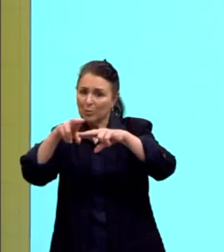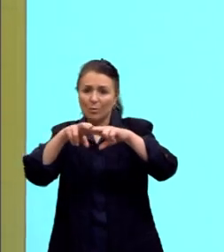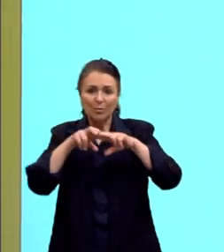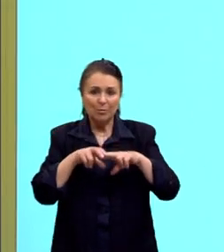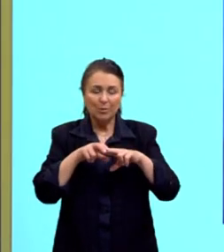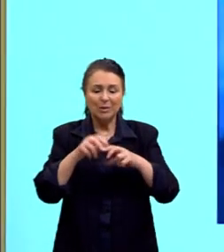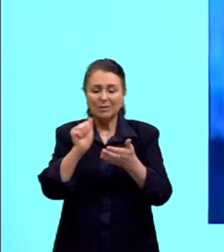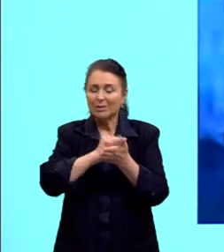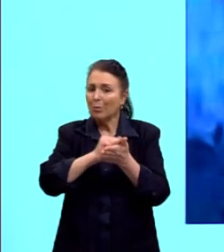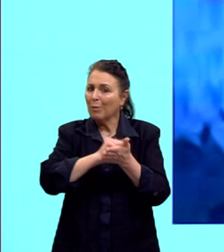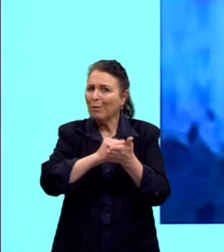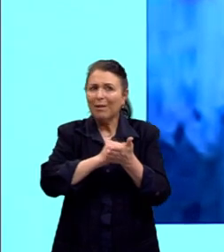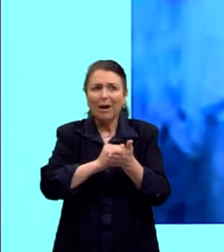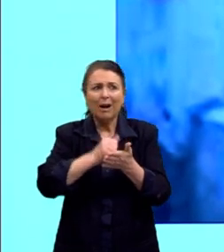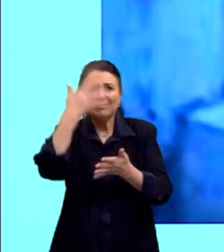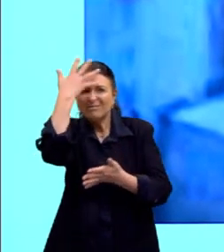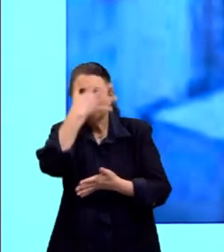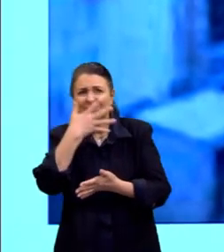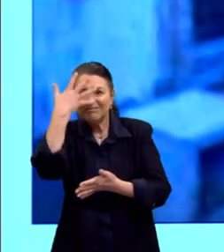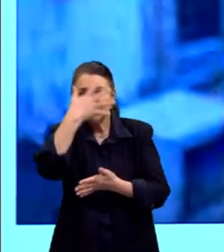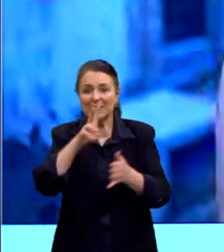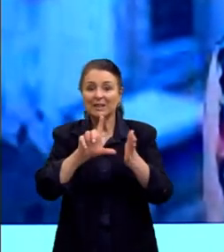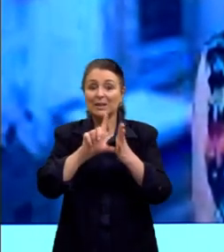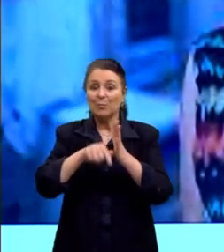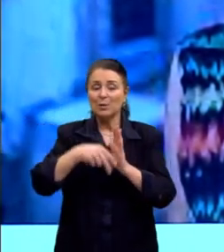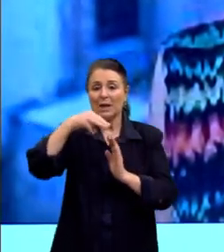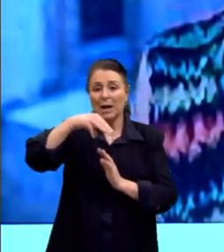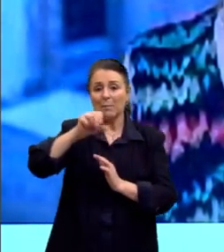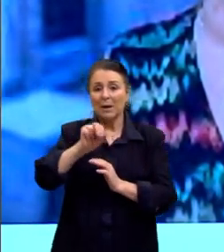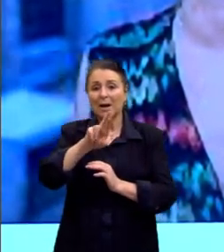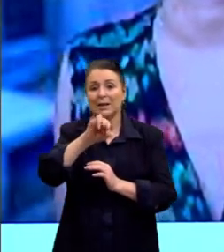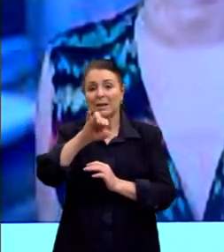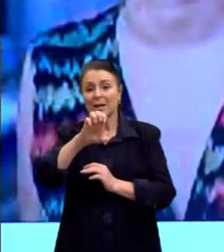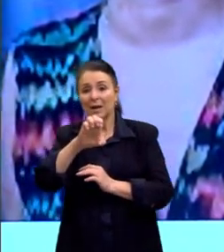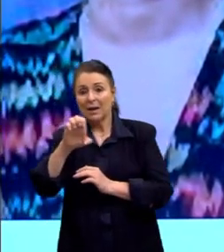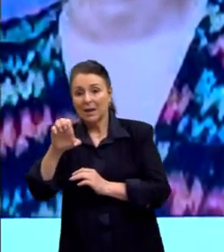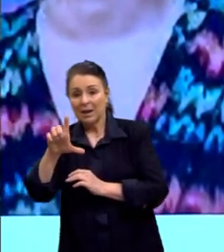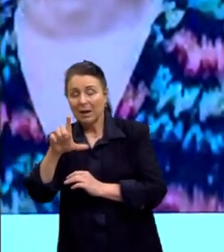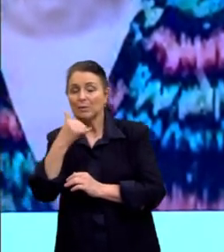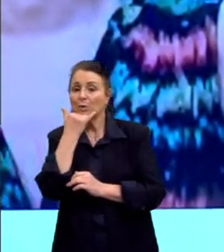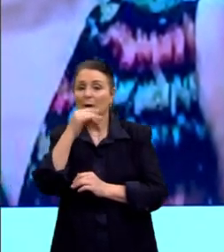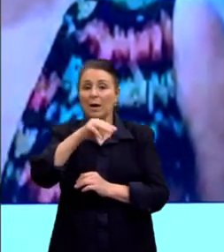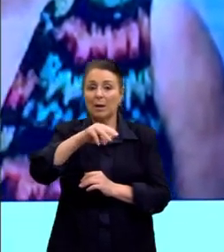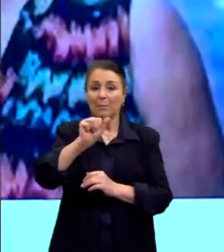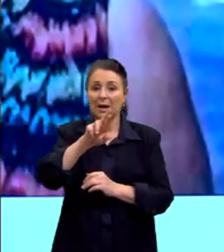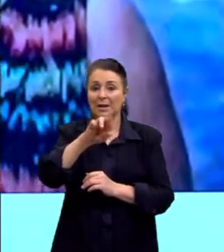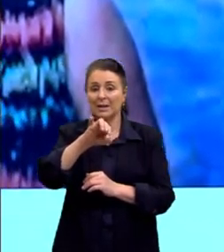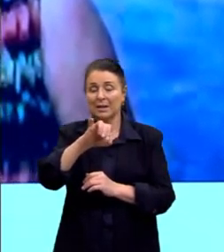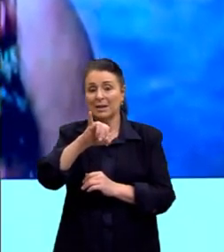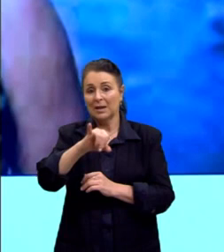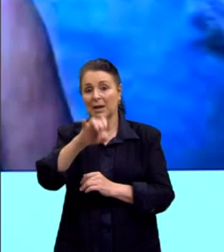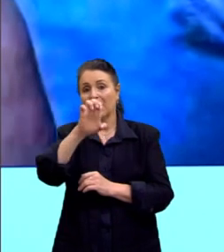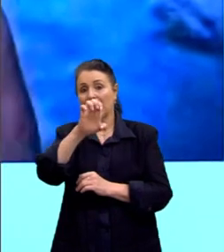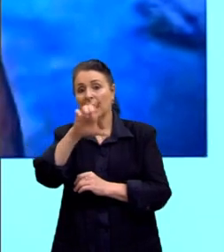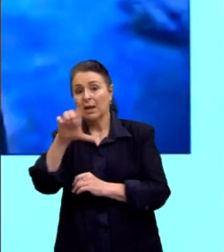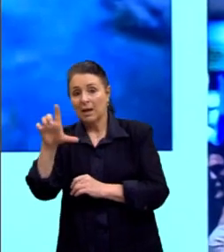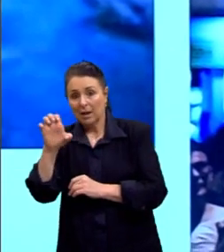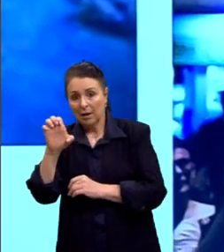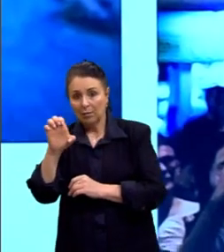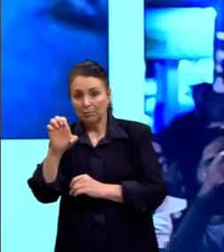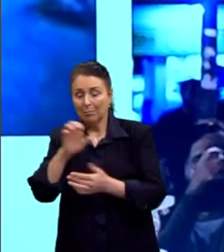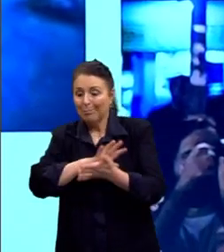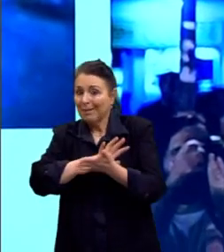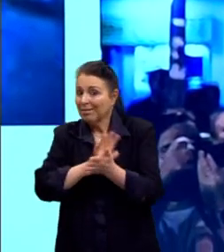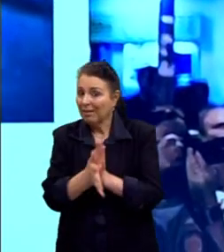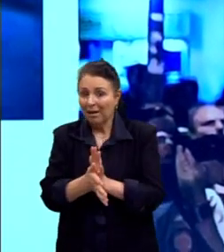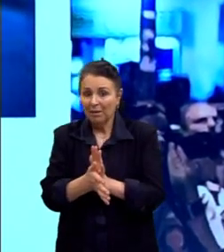são apagadas. E aqui a Marielle Franco, ela não só teve um apagamento, ela foi assassinada pela sua atuação. Então,